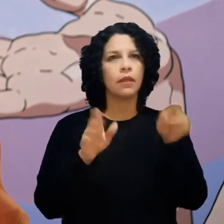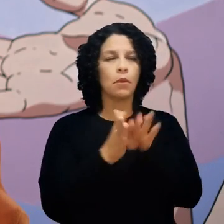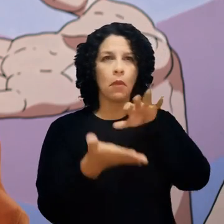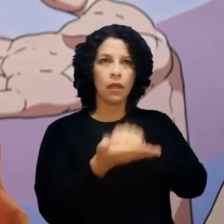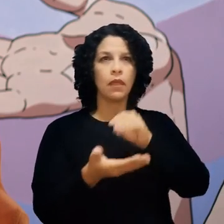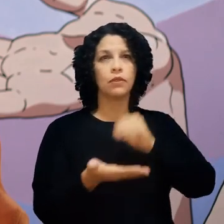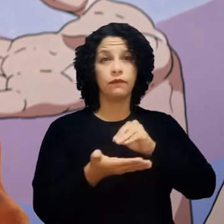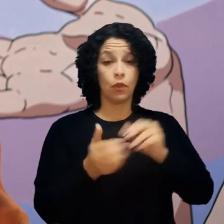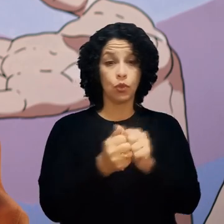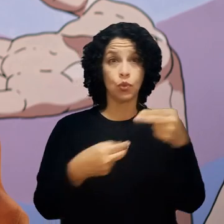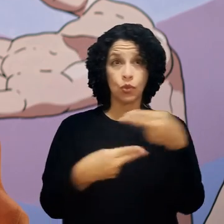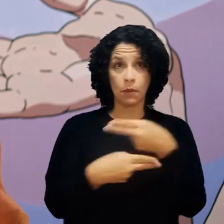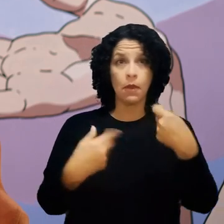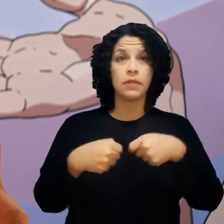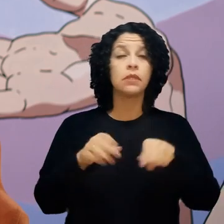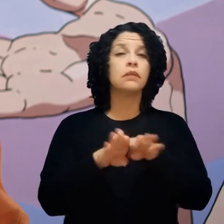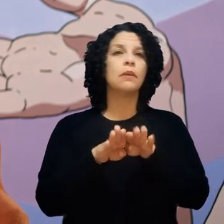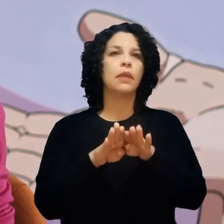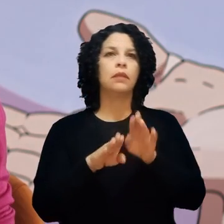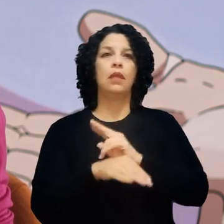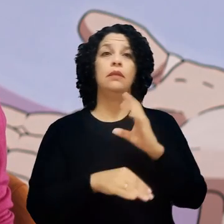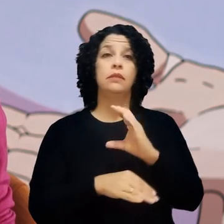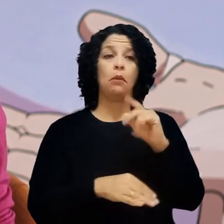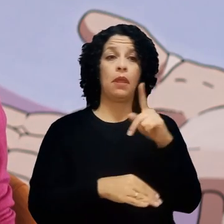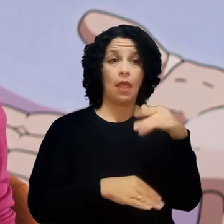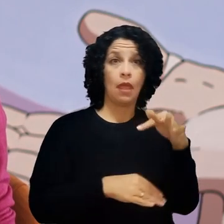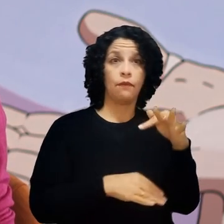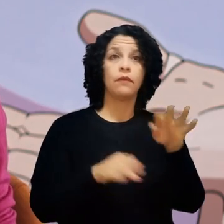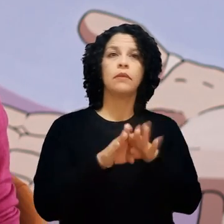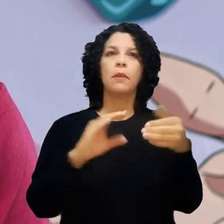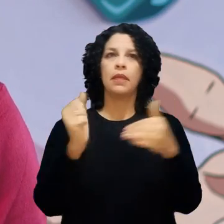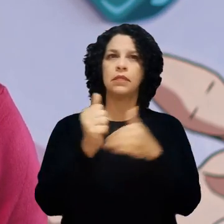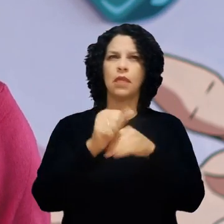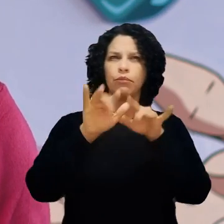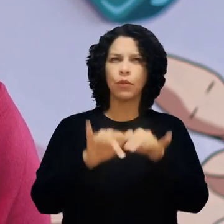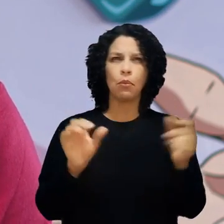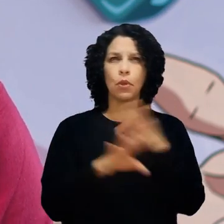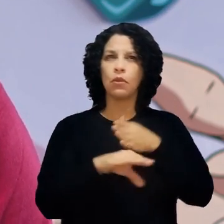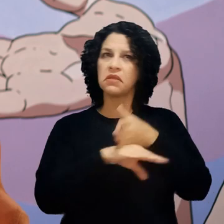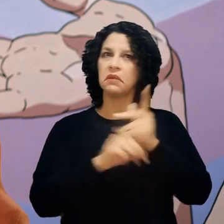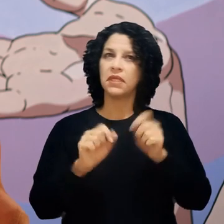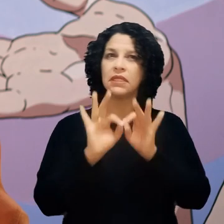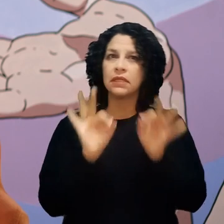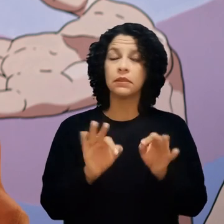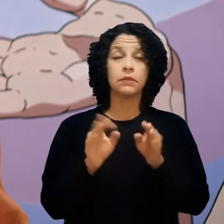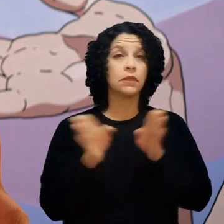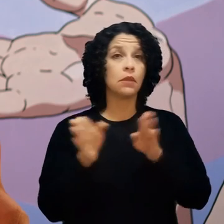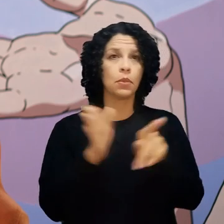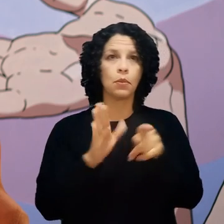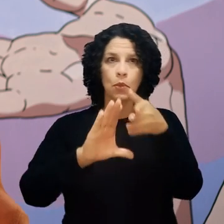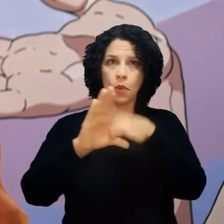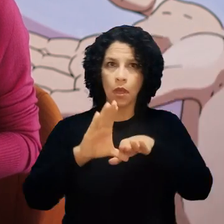um cadastro conosco, ou fazer o login digitando o seu CPF e senha. É muito simples. Ao acessar a